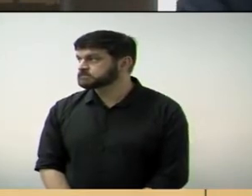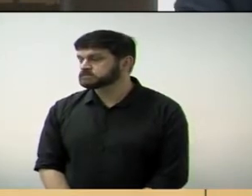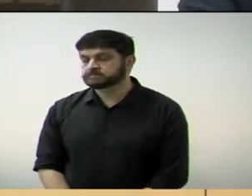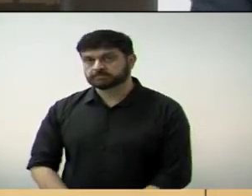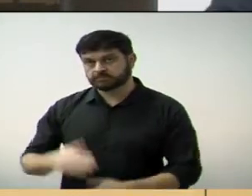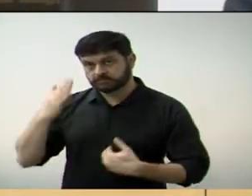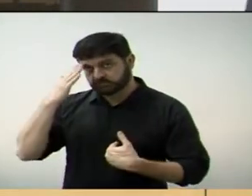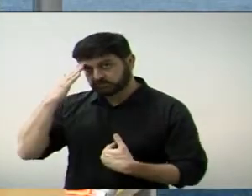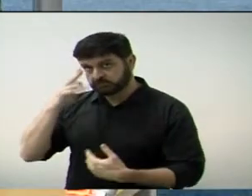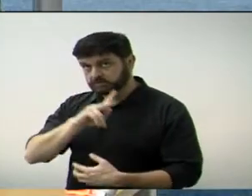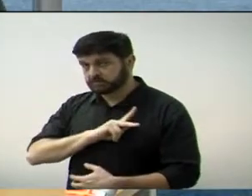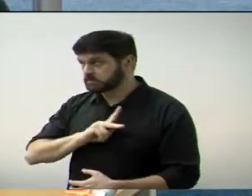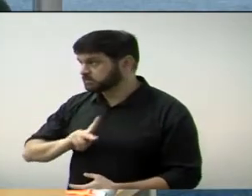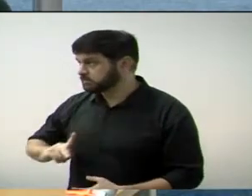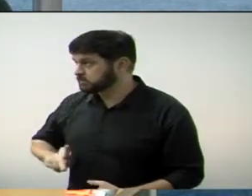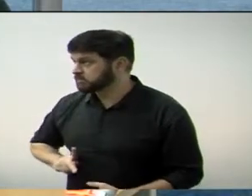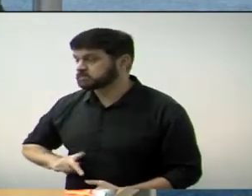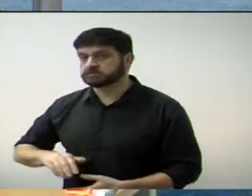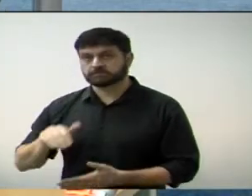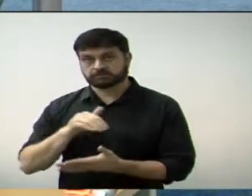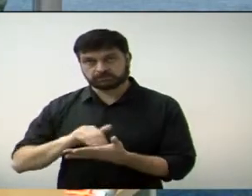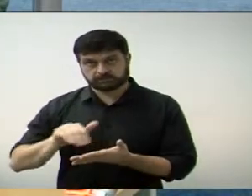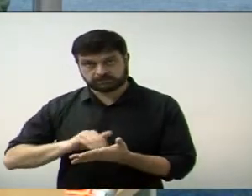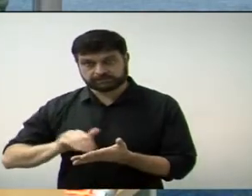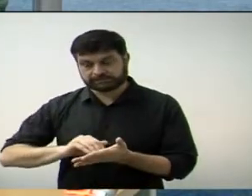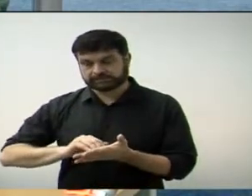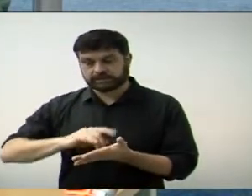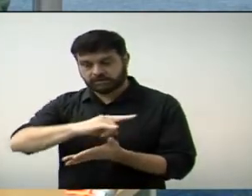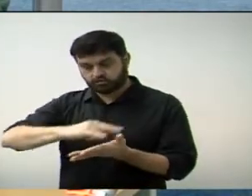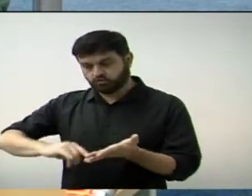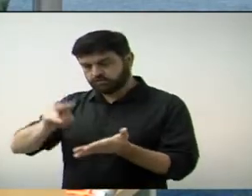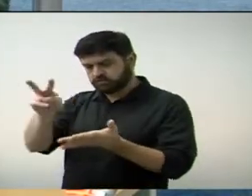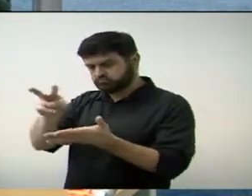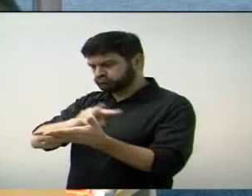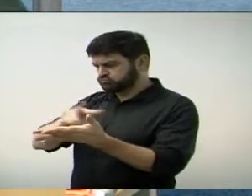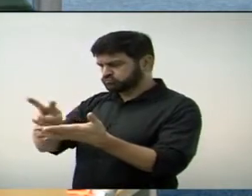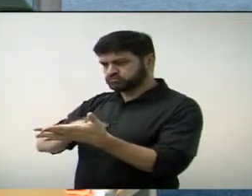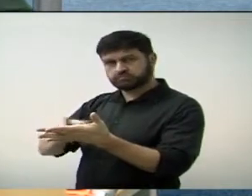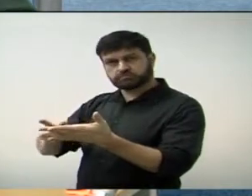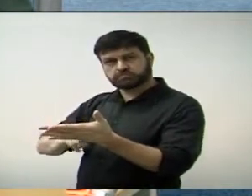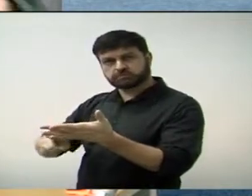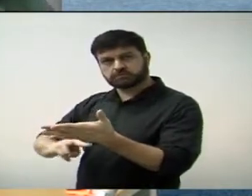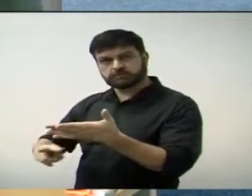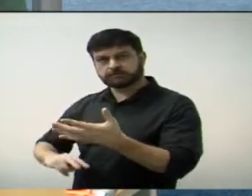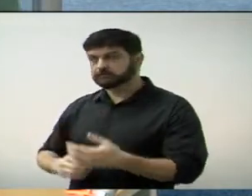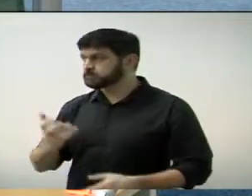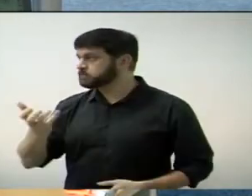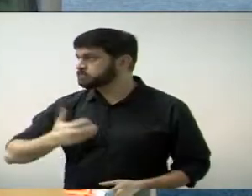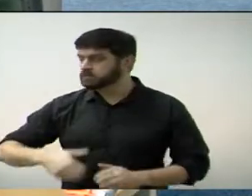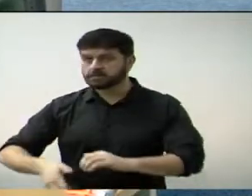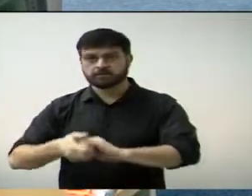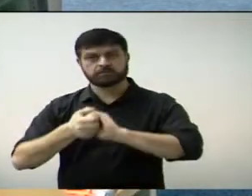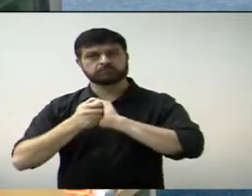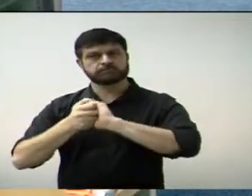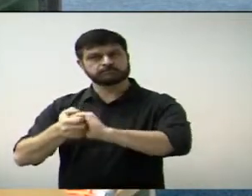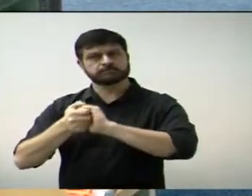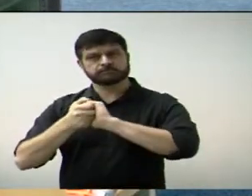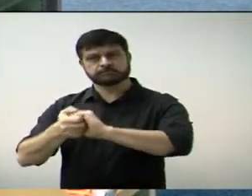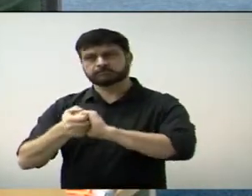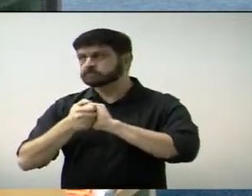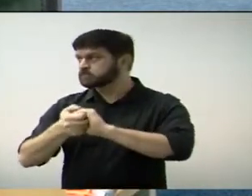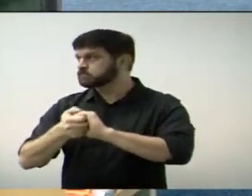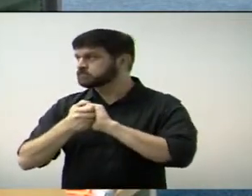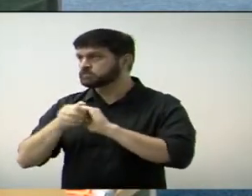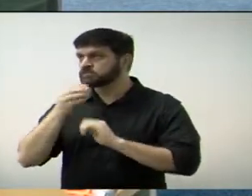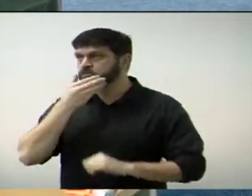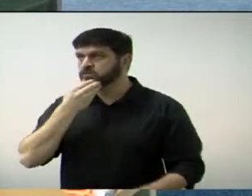Obrigada, senhor presidente. Obrigada, secretário, pela leitura. Quero, então, parabenizar ao